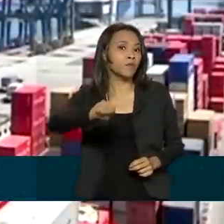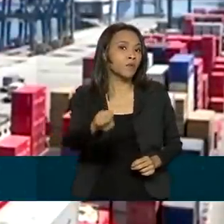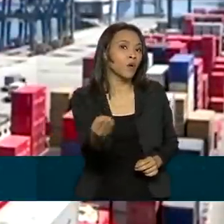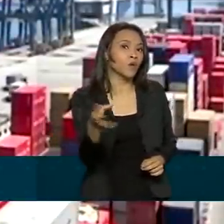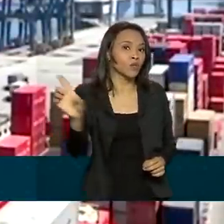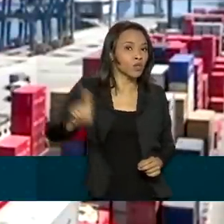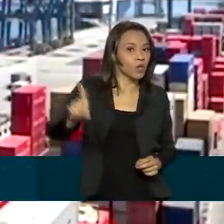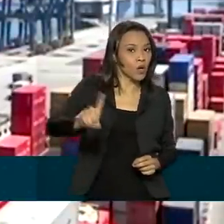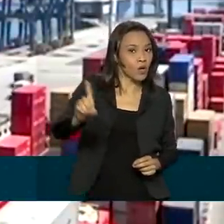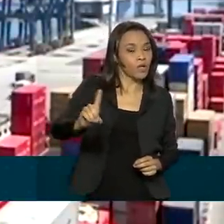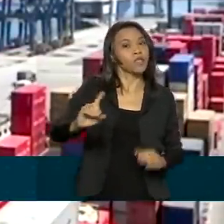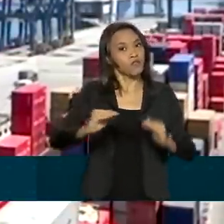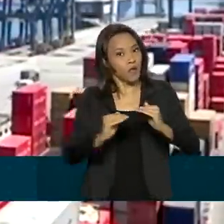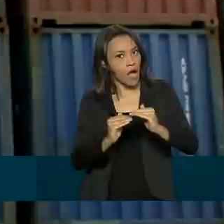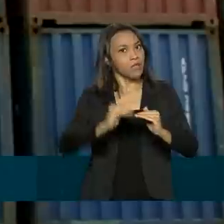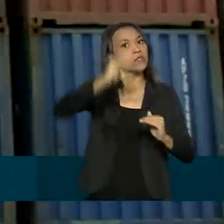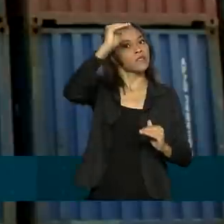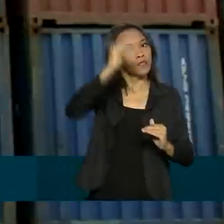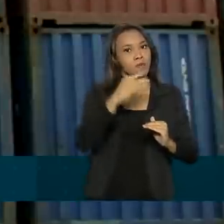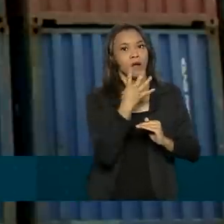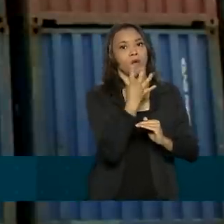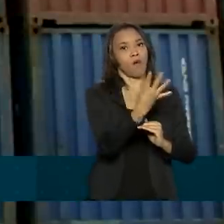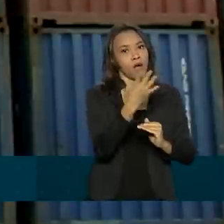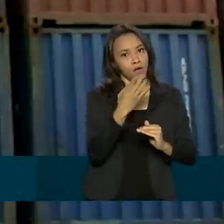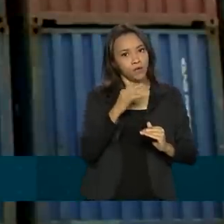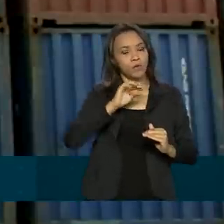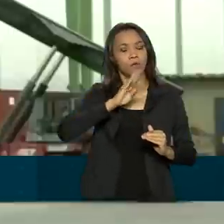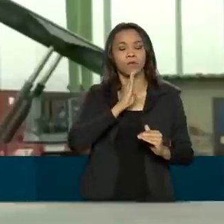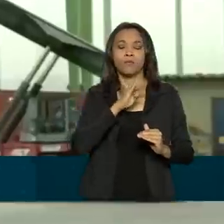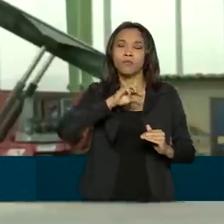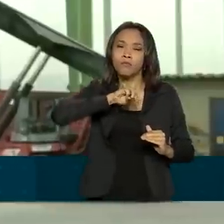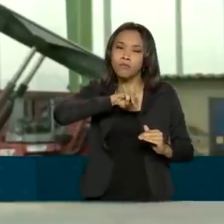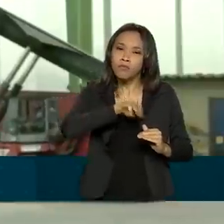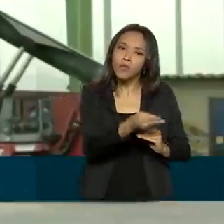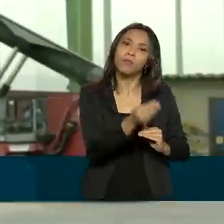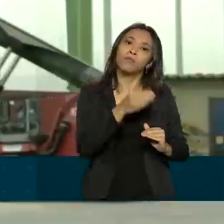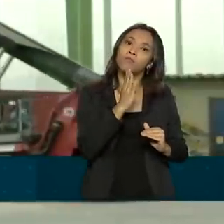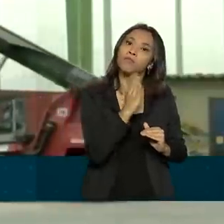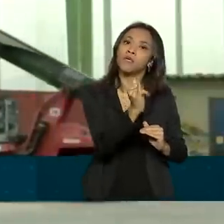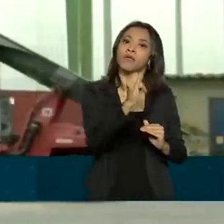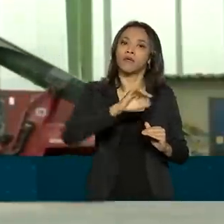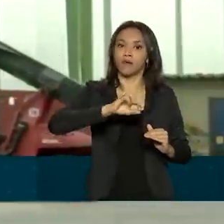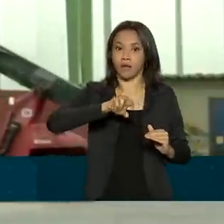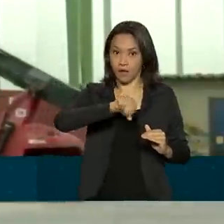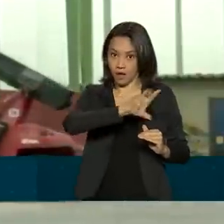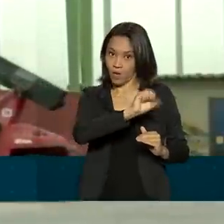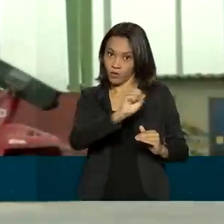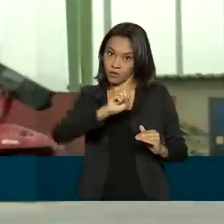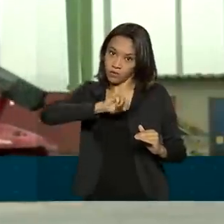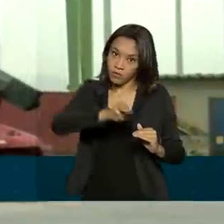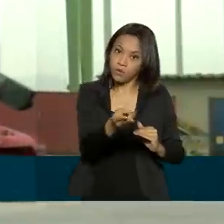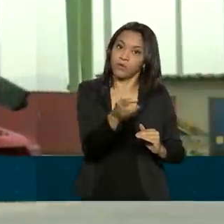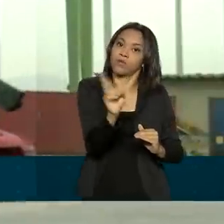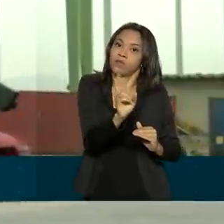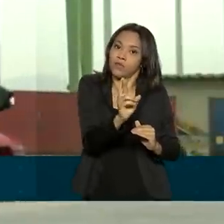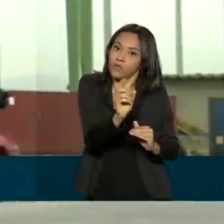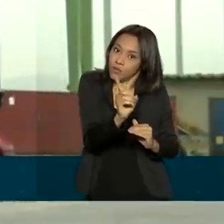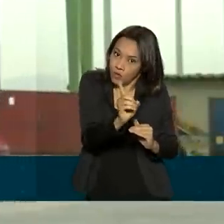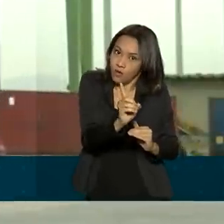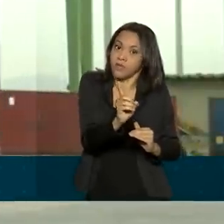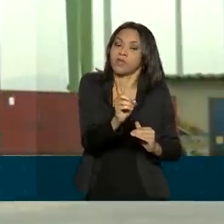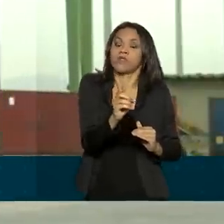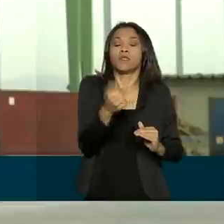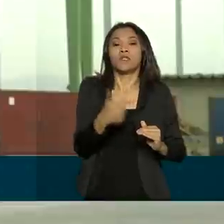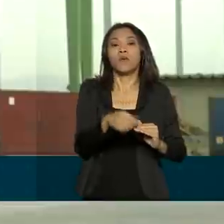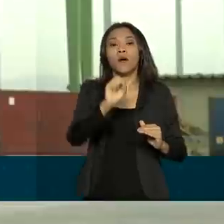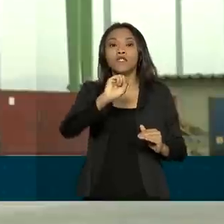importações superiores a 4 bilhões e 800 milhões de dólares. Com o resultado das duas primeiras